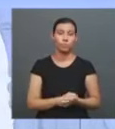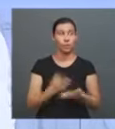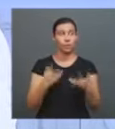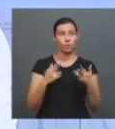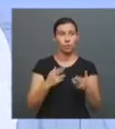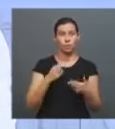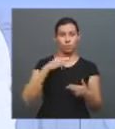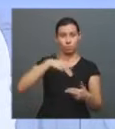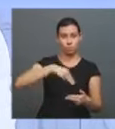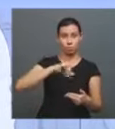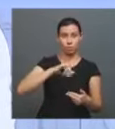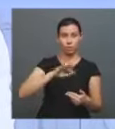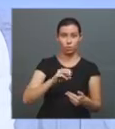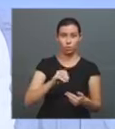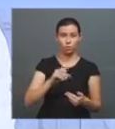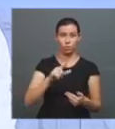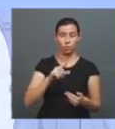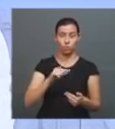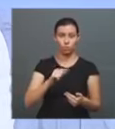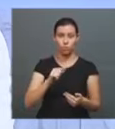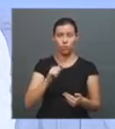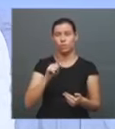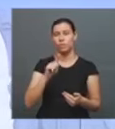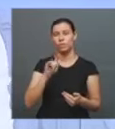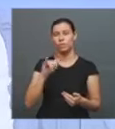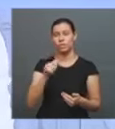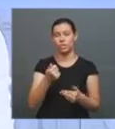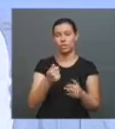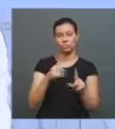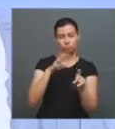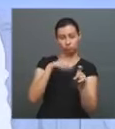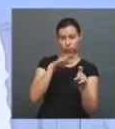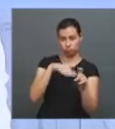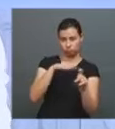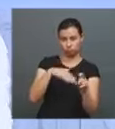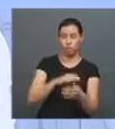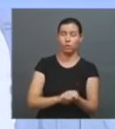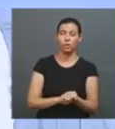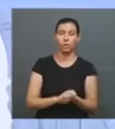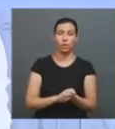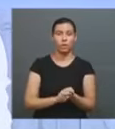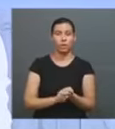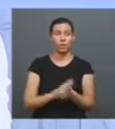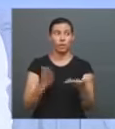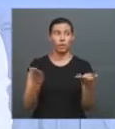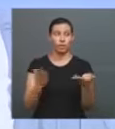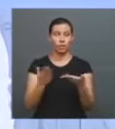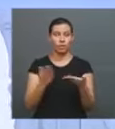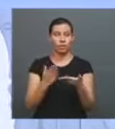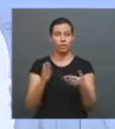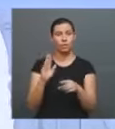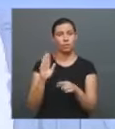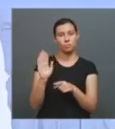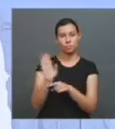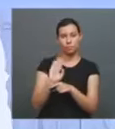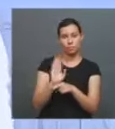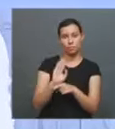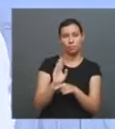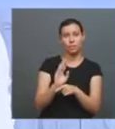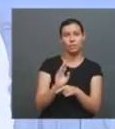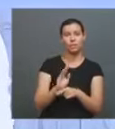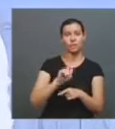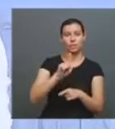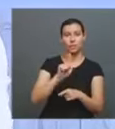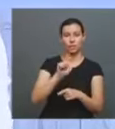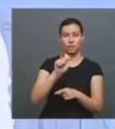né, então, sei lá, Game of Thrones, qualquer coisa do tipo. Aí todo mundo começa, né, a escrever, ah, eu vou escrever um livro, né,